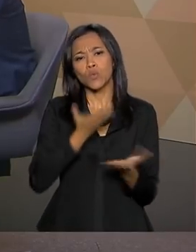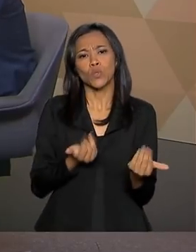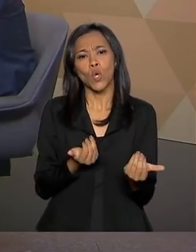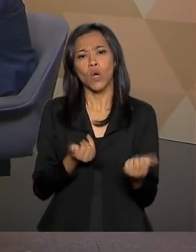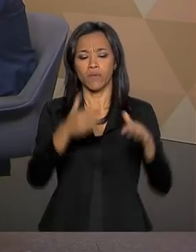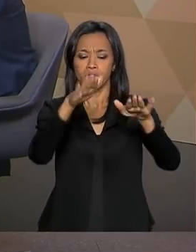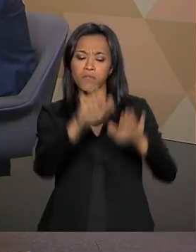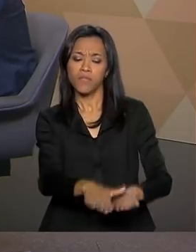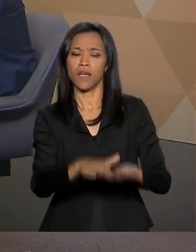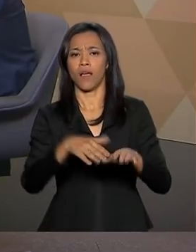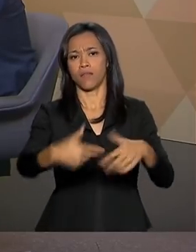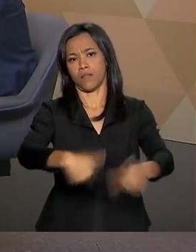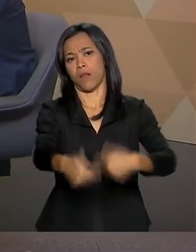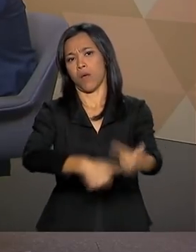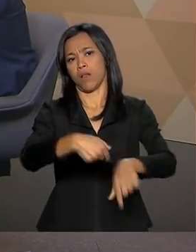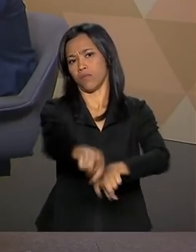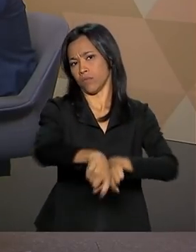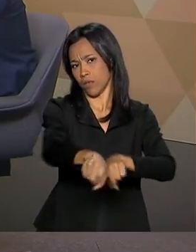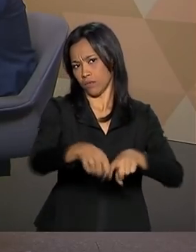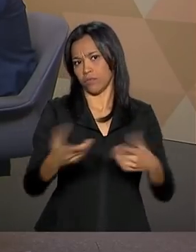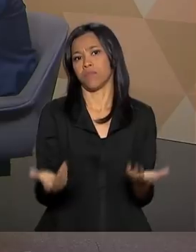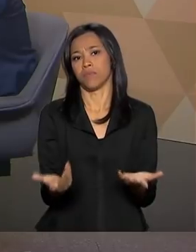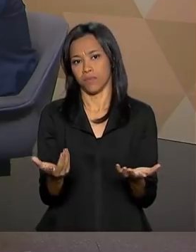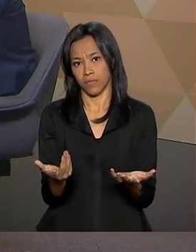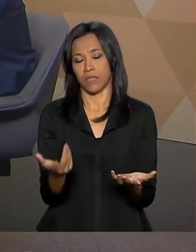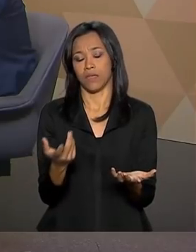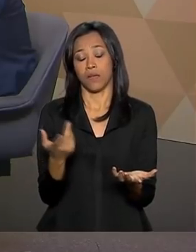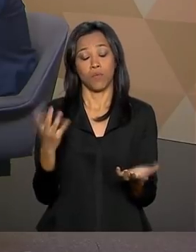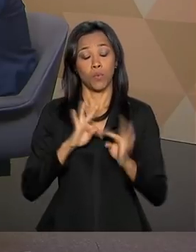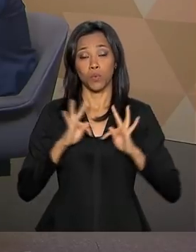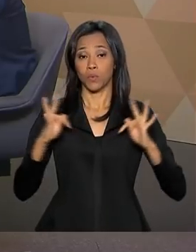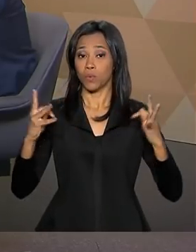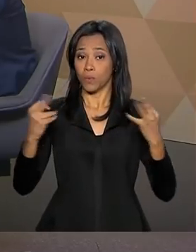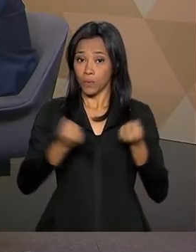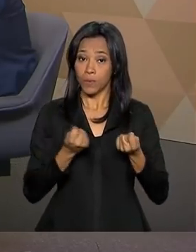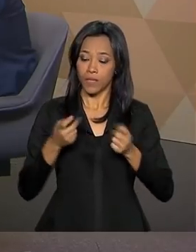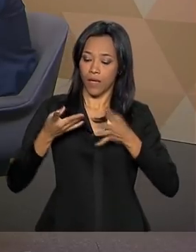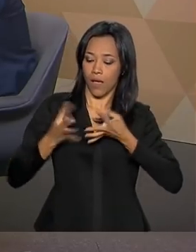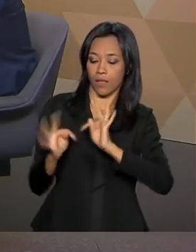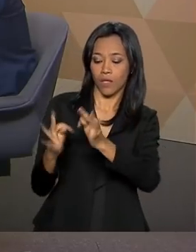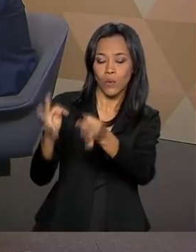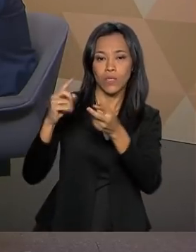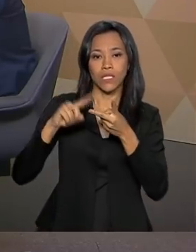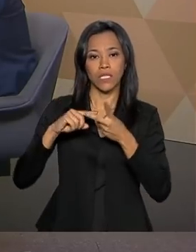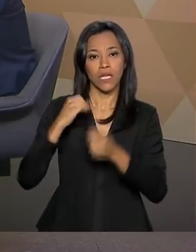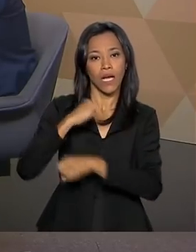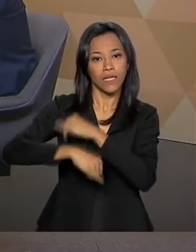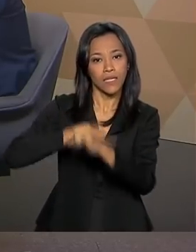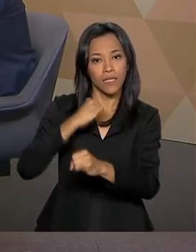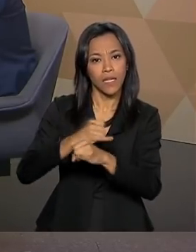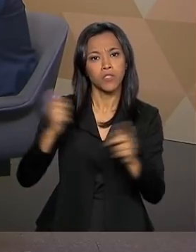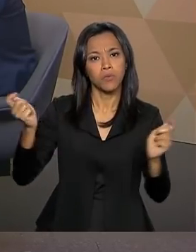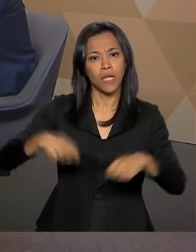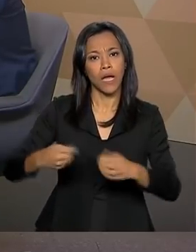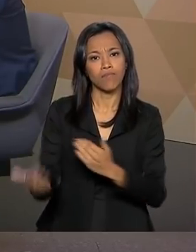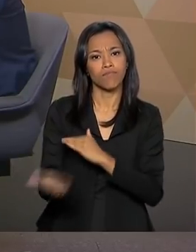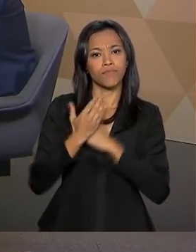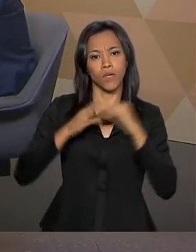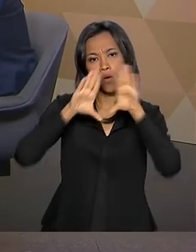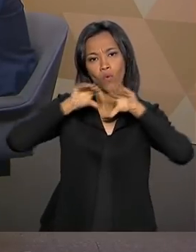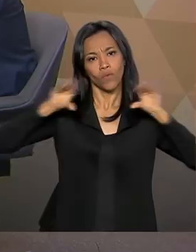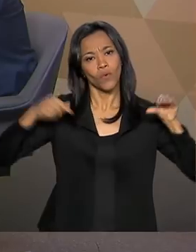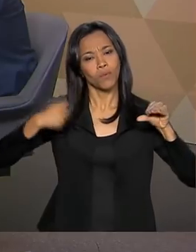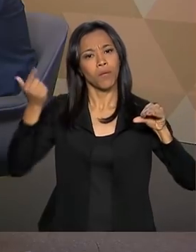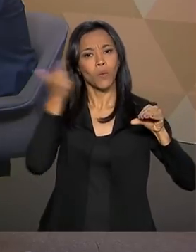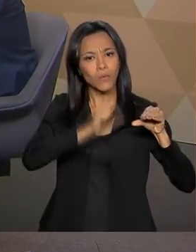jovem no campo, pela rede social, por tudo que a tecnologia, internet, hoje nos traz de conforto e de novas